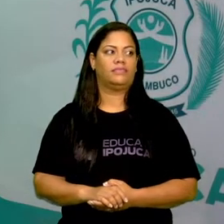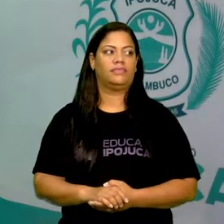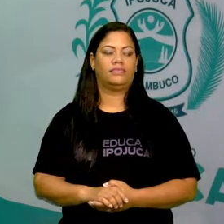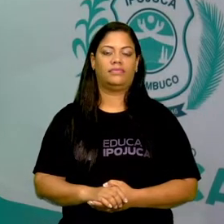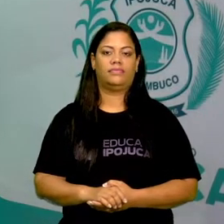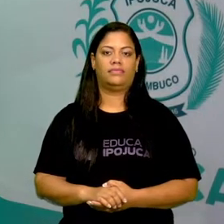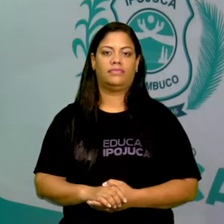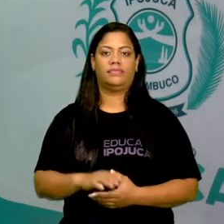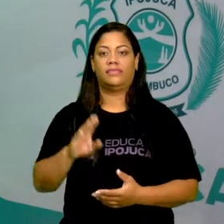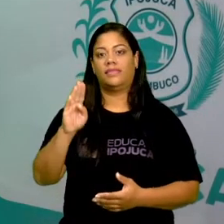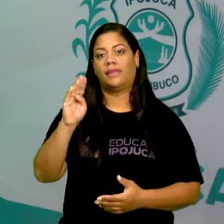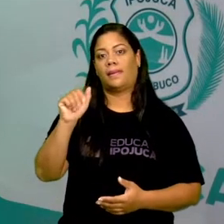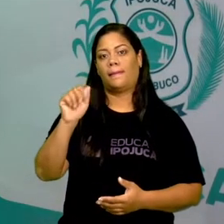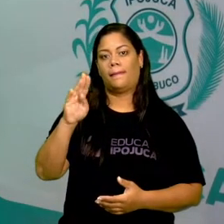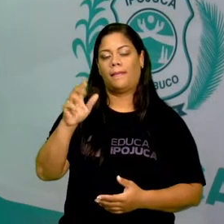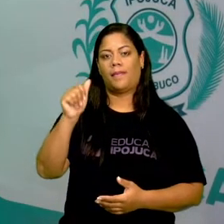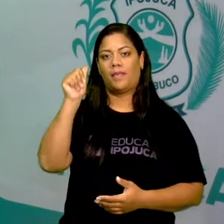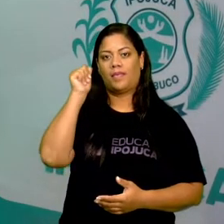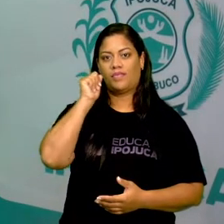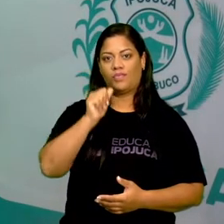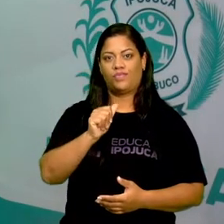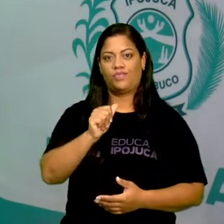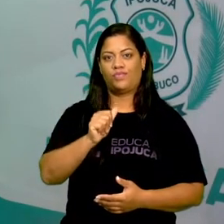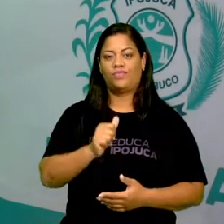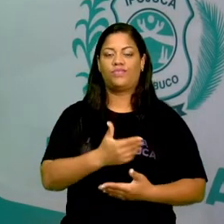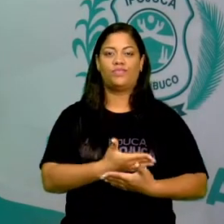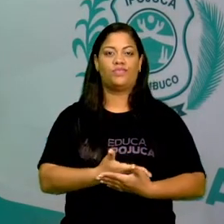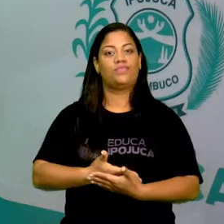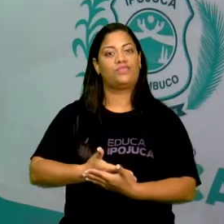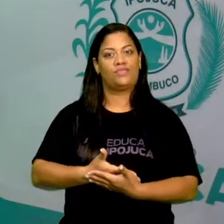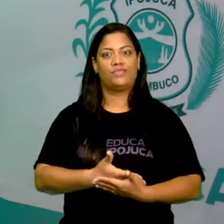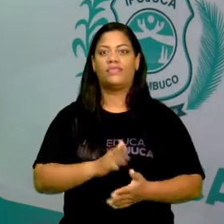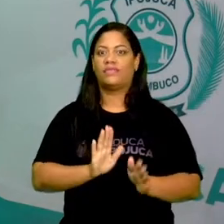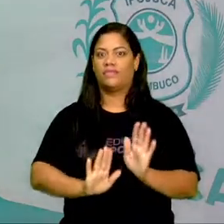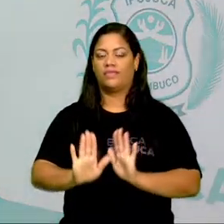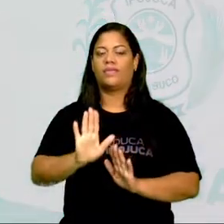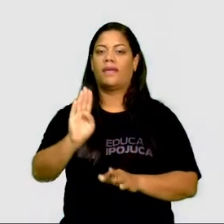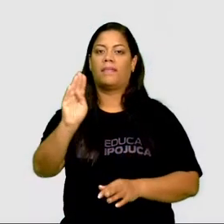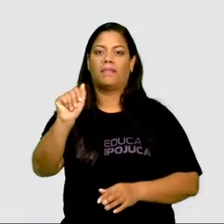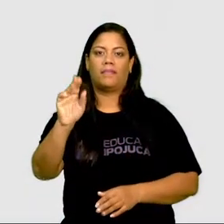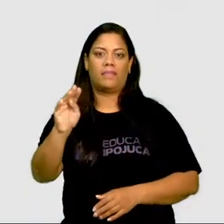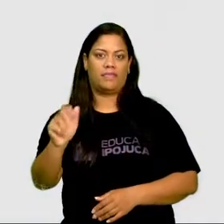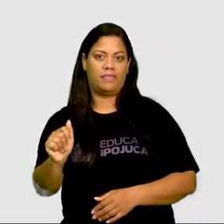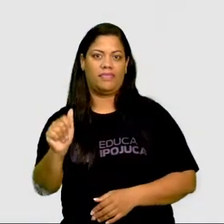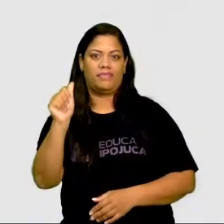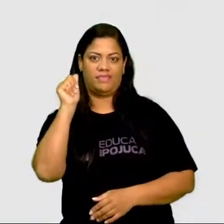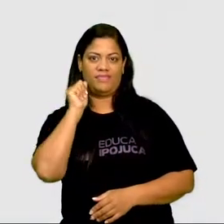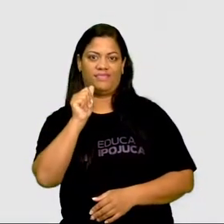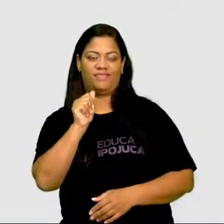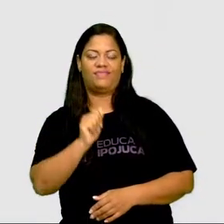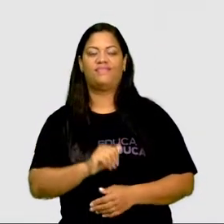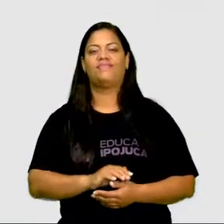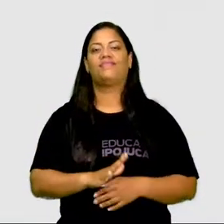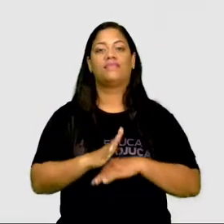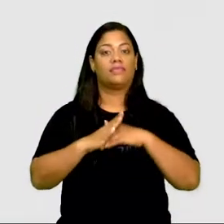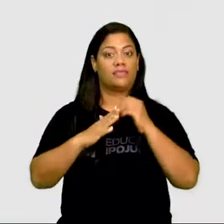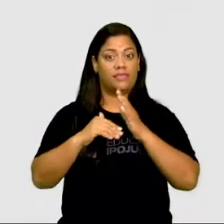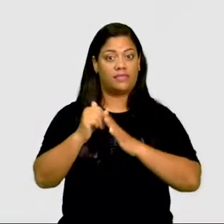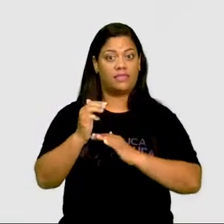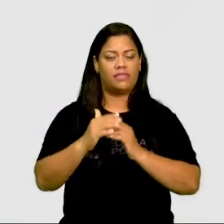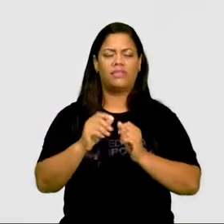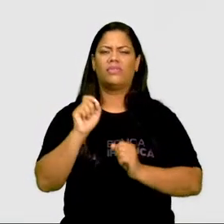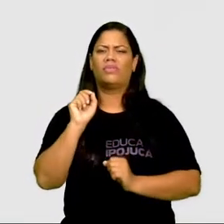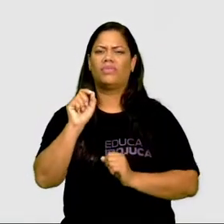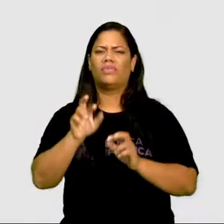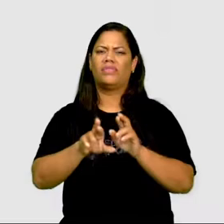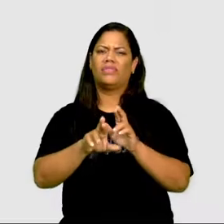babá. Isso mesmo. Observem aí a escrita. Babá. O que que